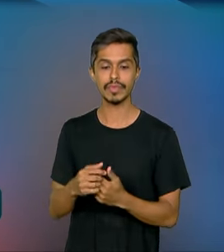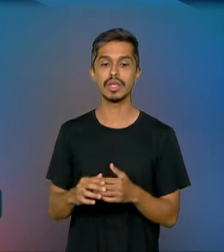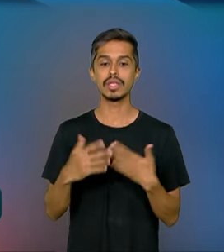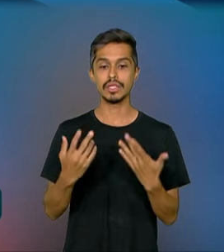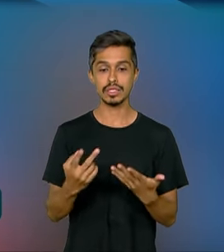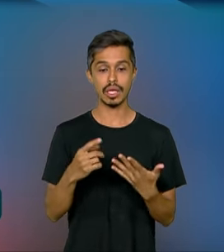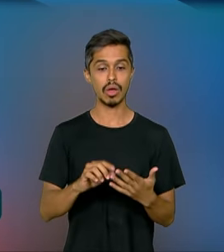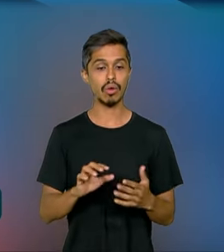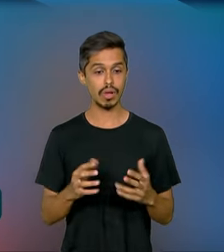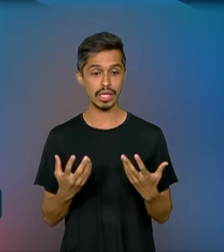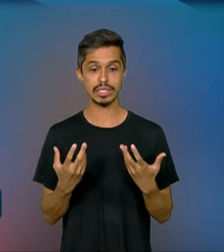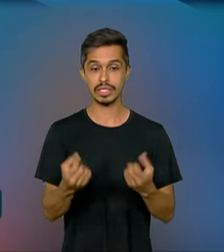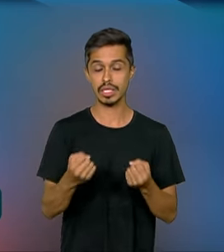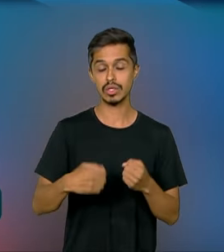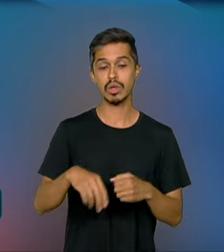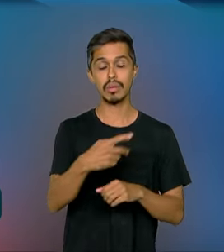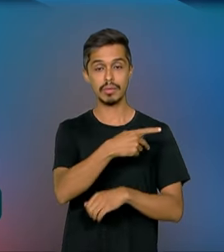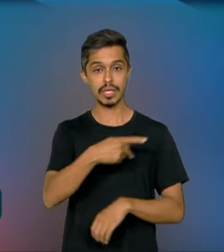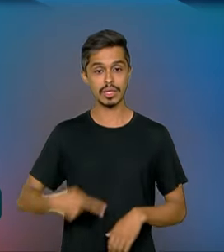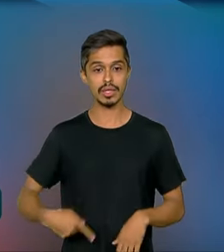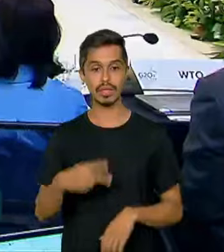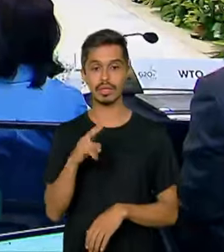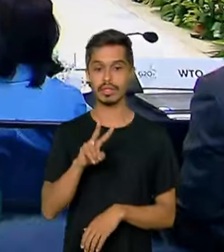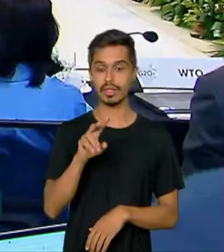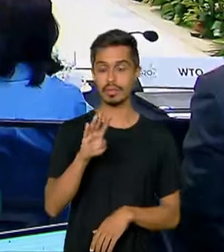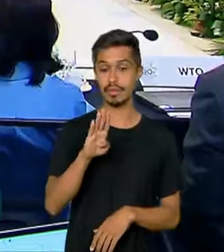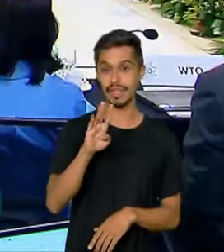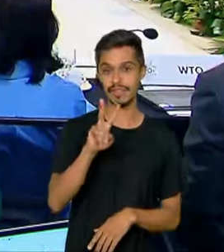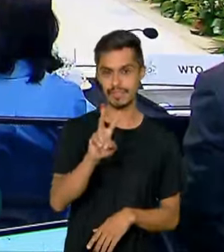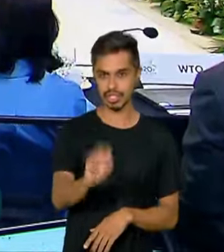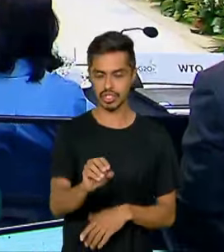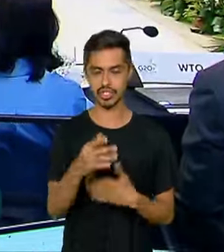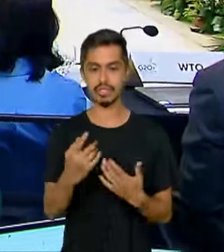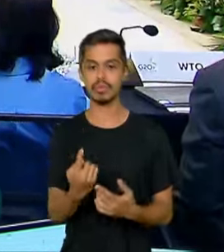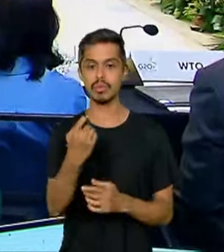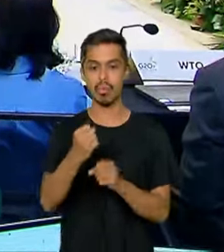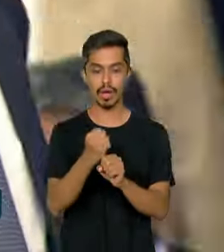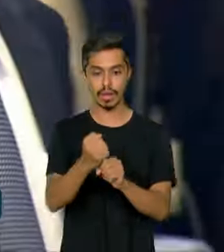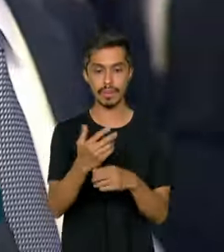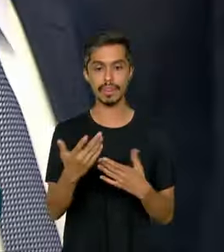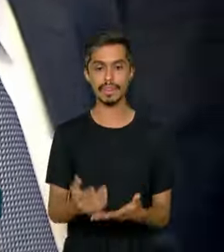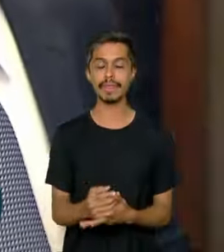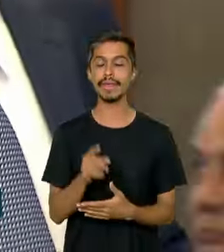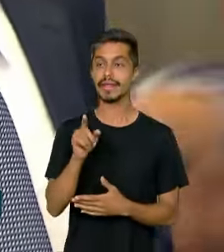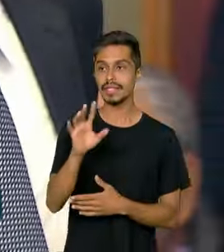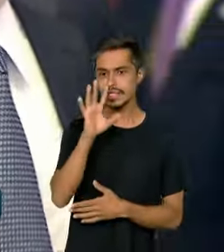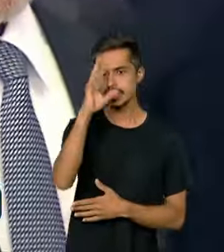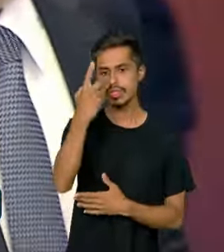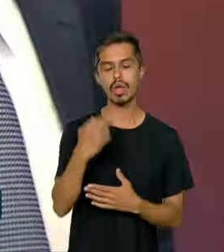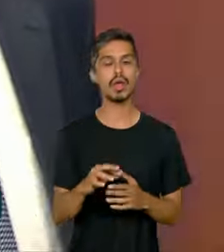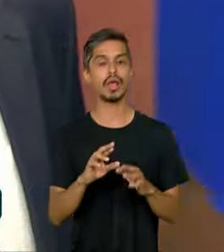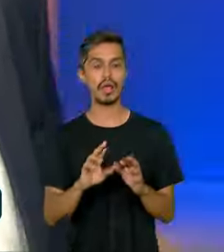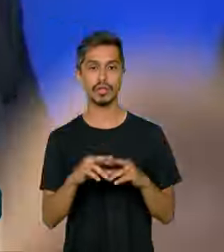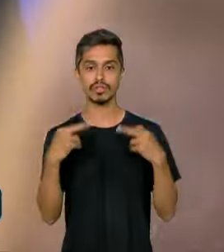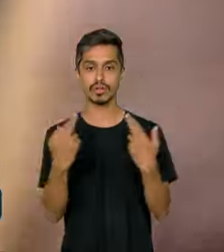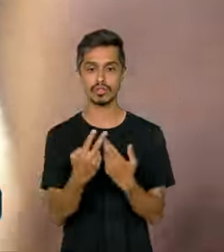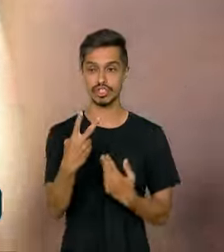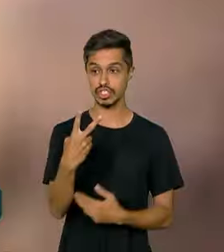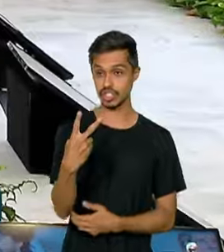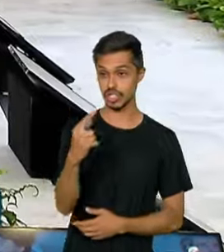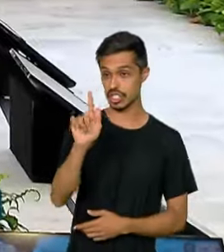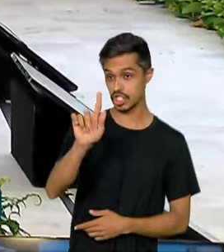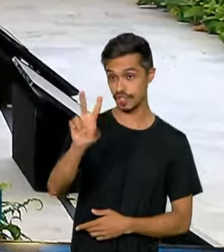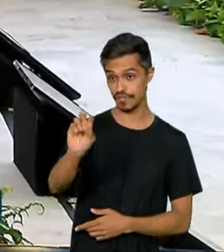assumiu a presidência do B20 por um ano, quando foi decidido que a reunião de cúpula do G20 em